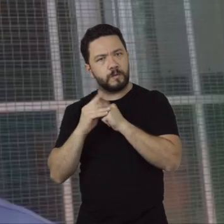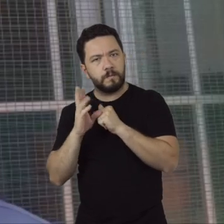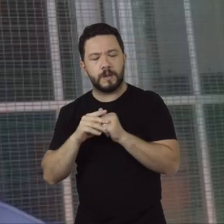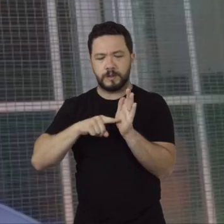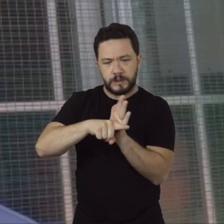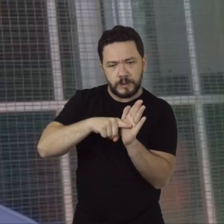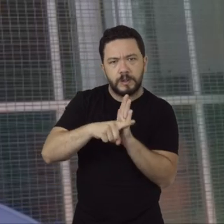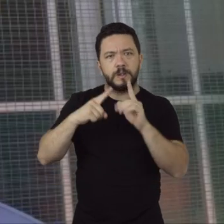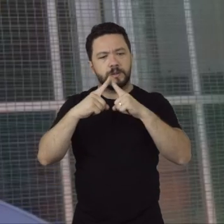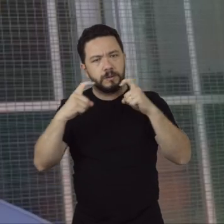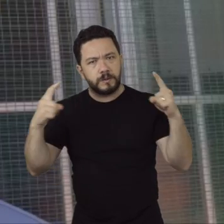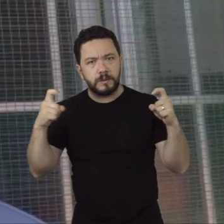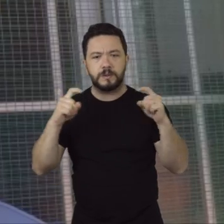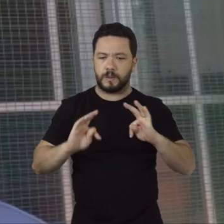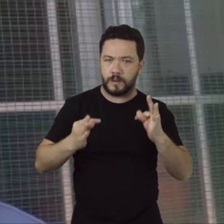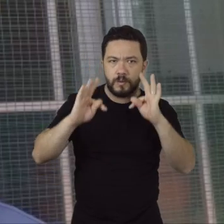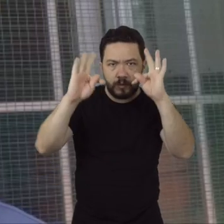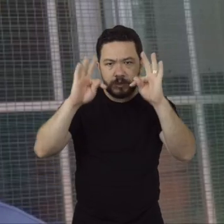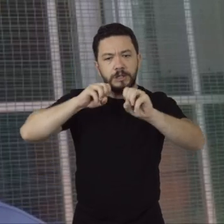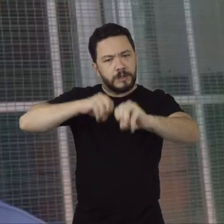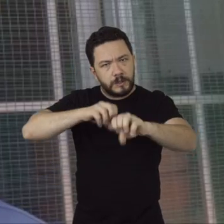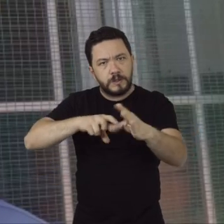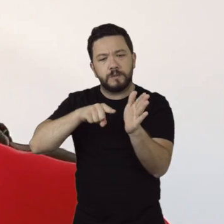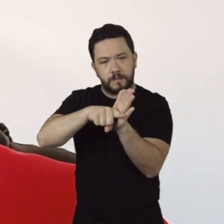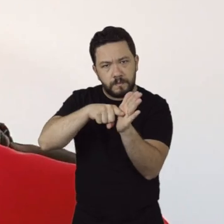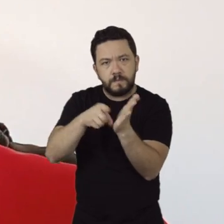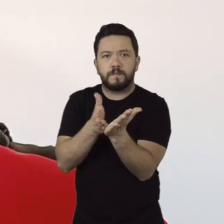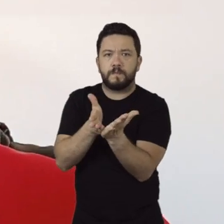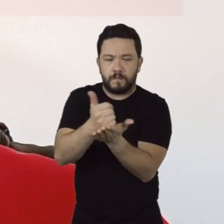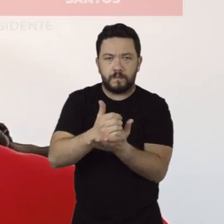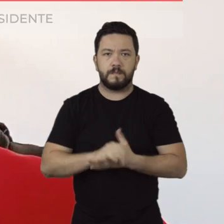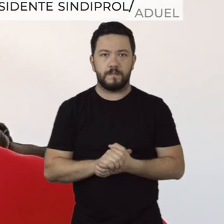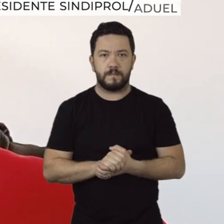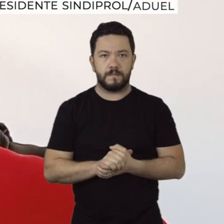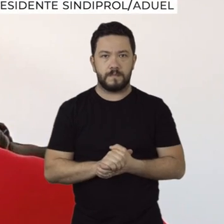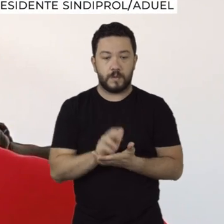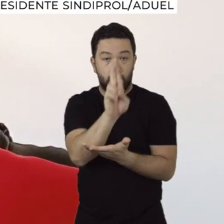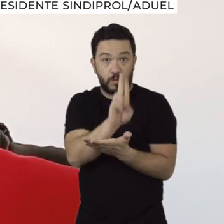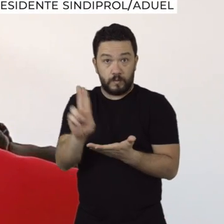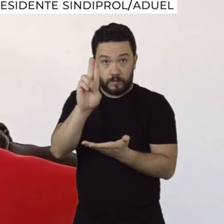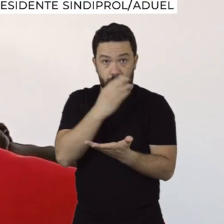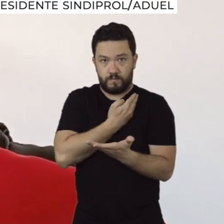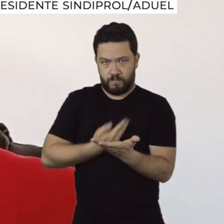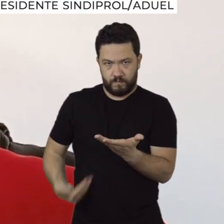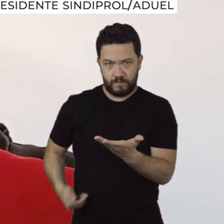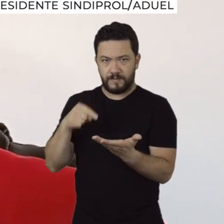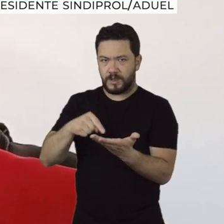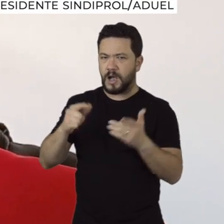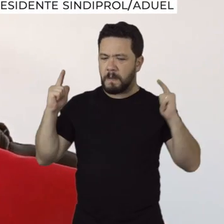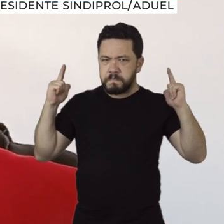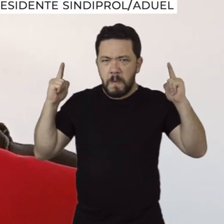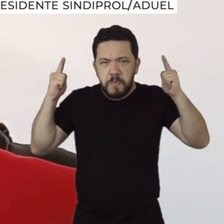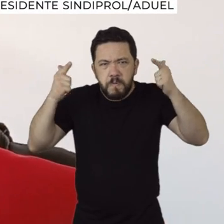da ciência, da tecnologia, do ensino, da pesquisa e da extensão. A educação, e em particular as universidades públicas, têm sido duramente